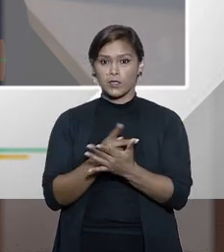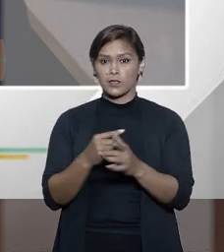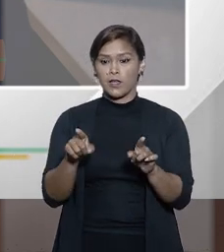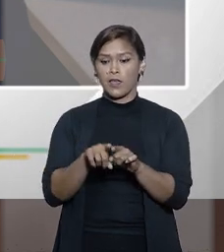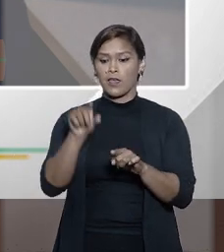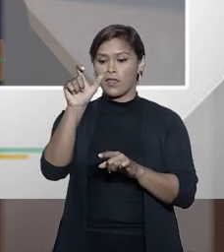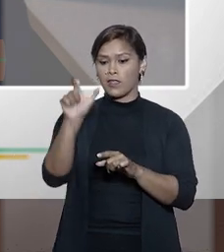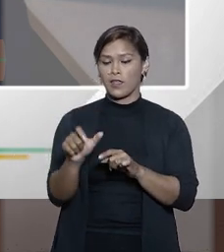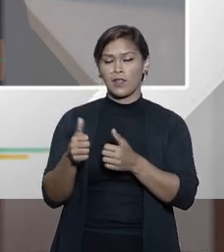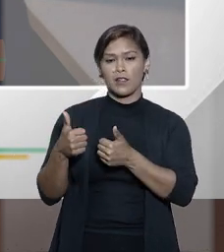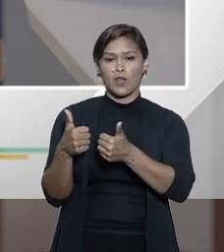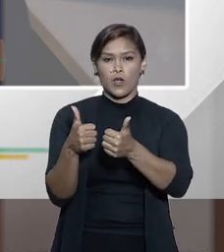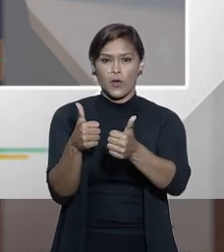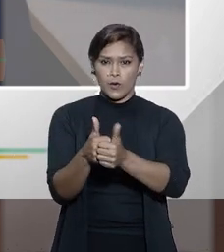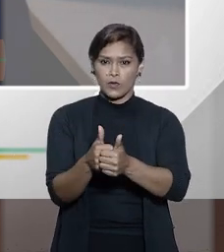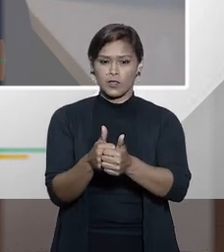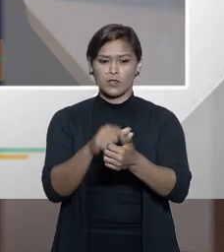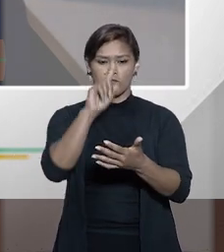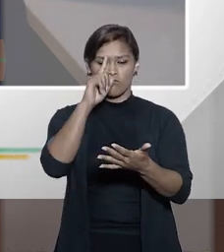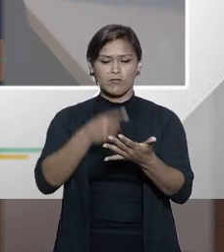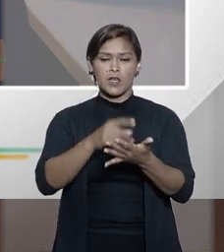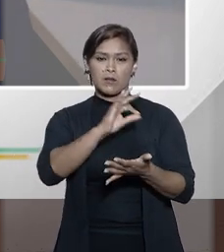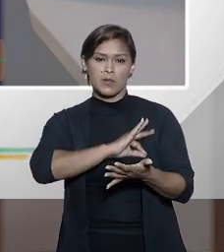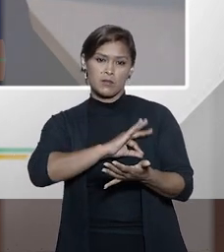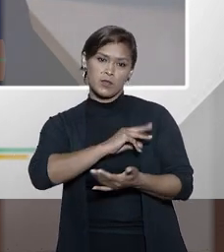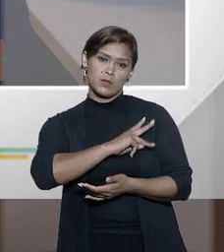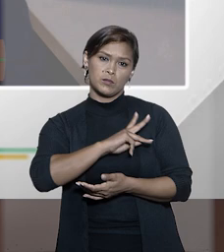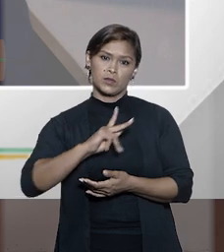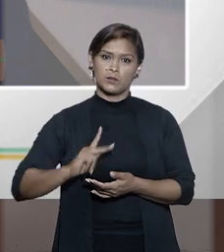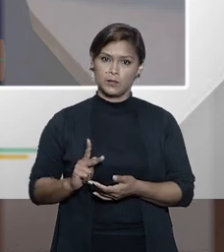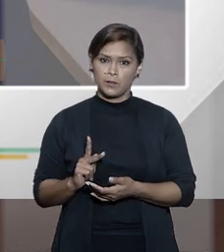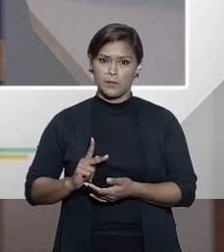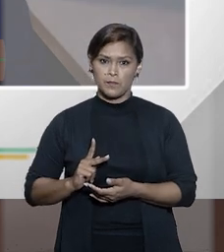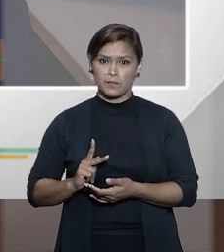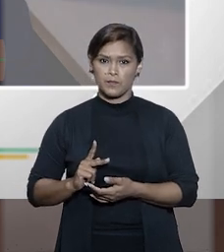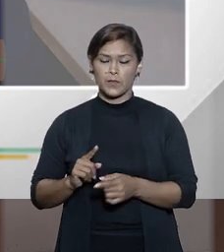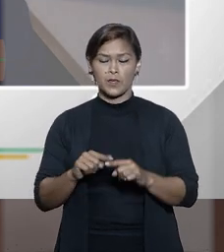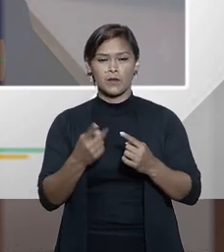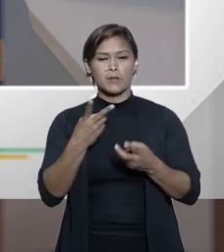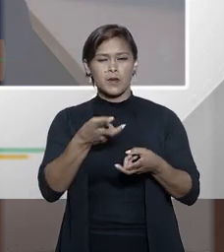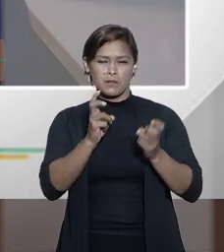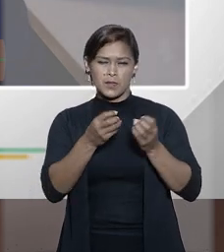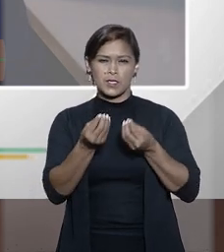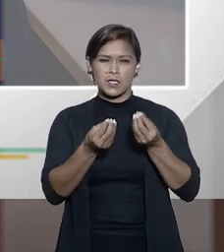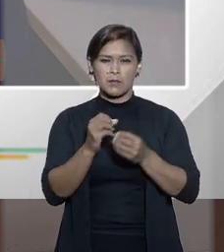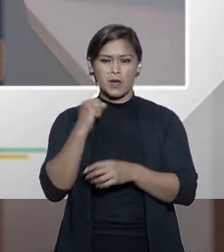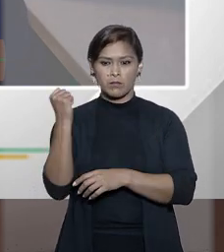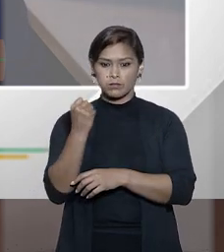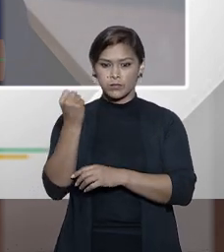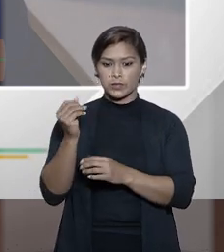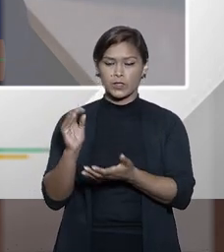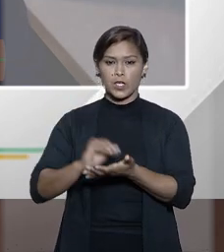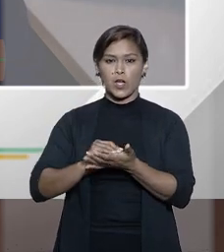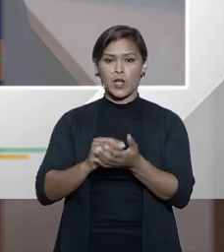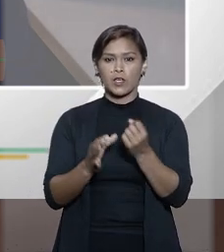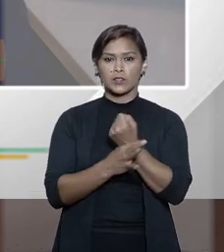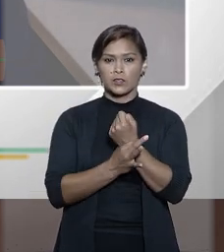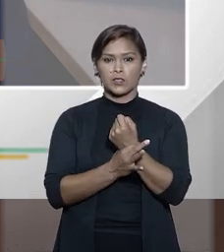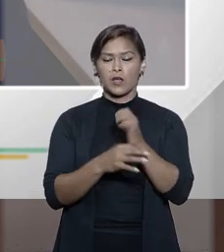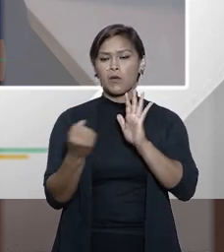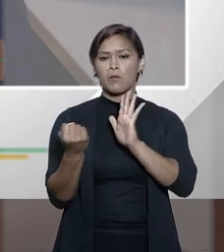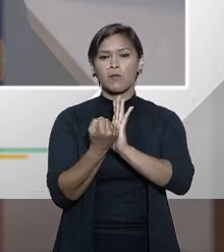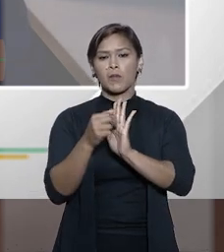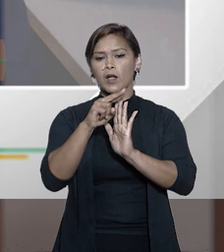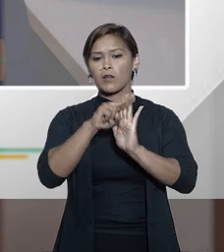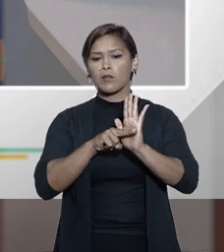naquelas que serão conduzidas diretamente pela polícia ou pelo Ministério Público. Para vocês perceberem o grau de insegurança, nós sequer temos um